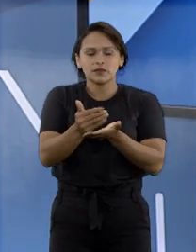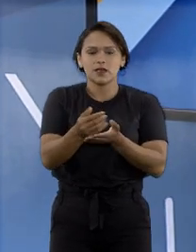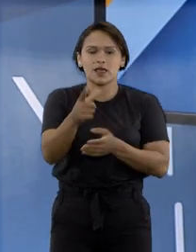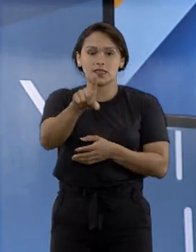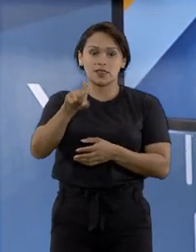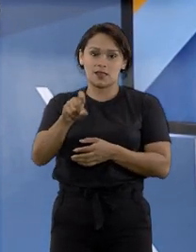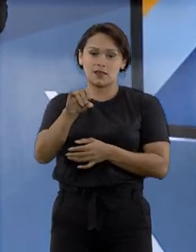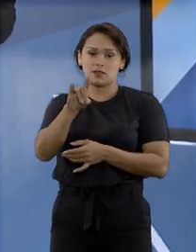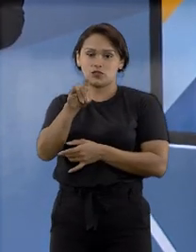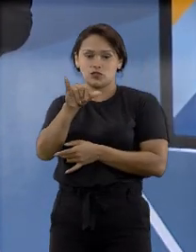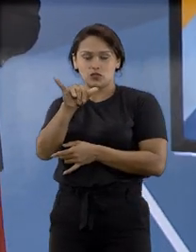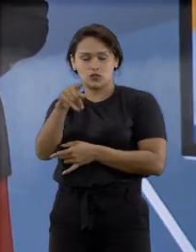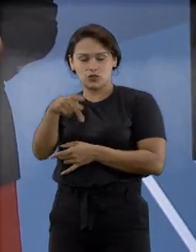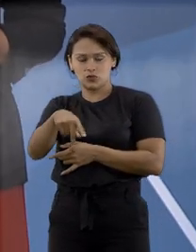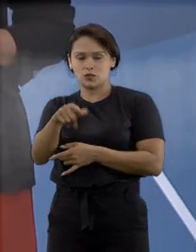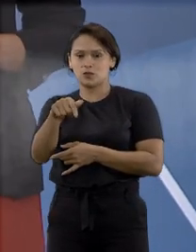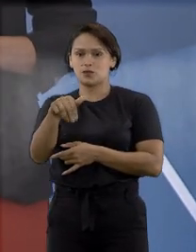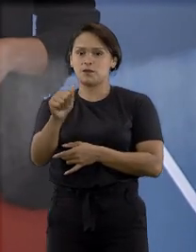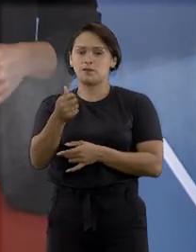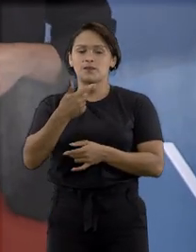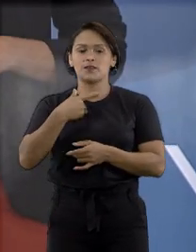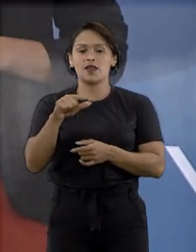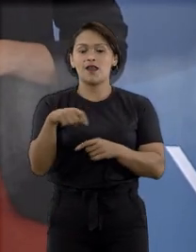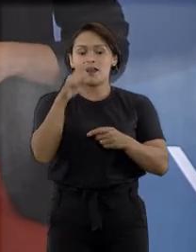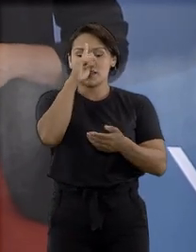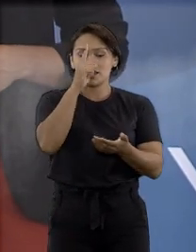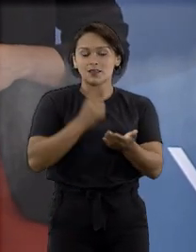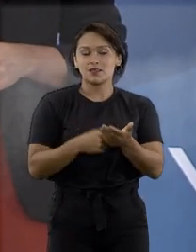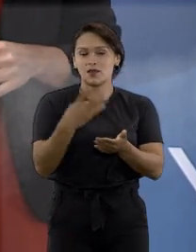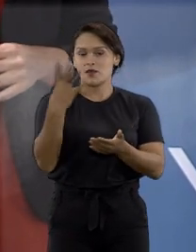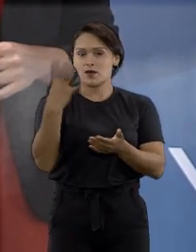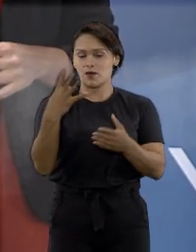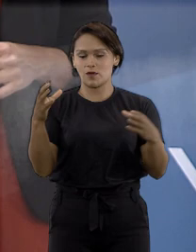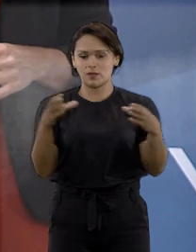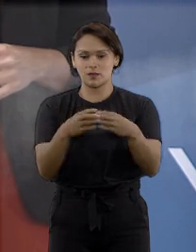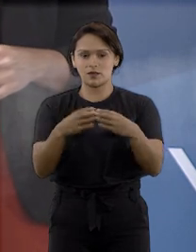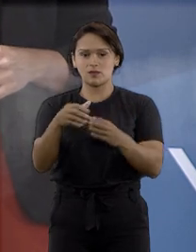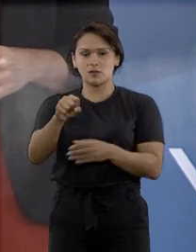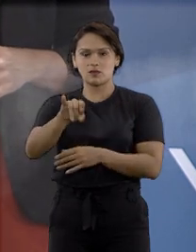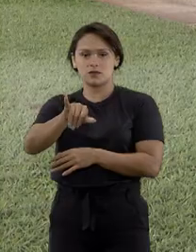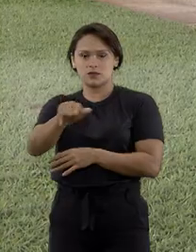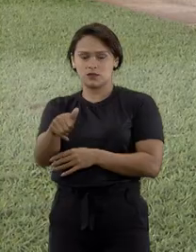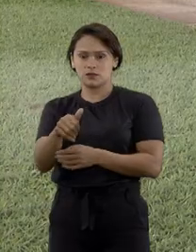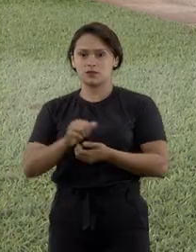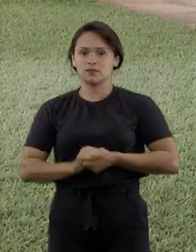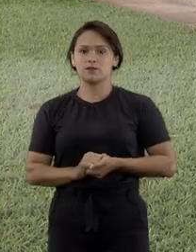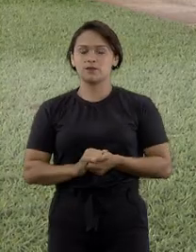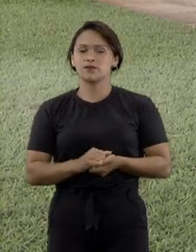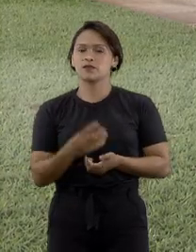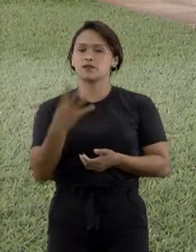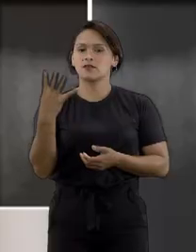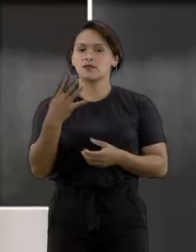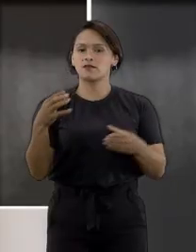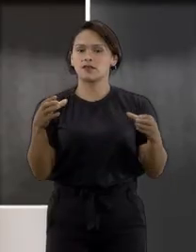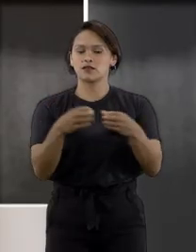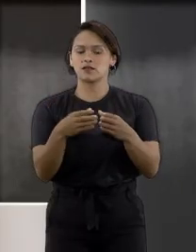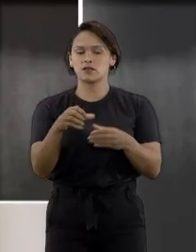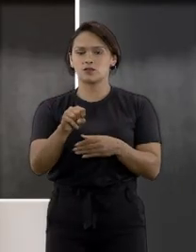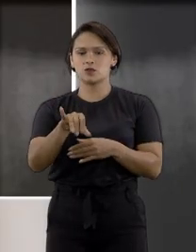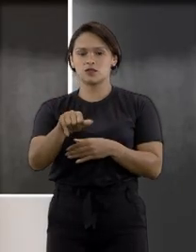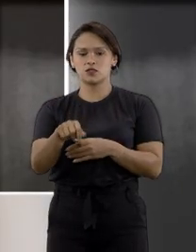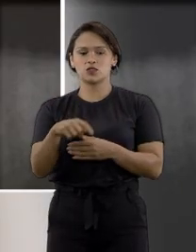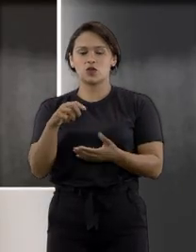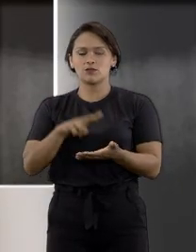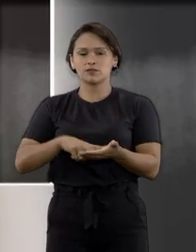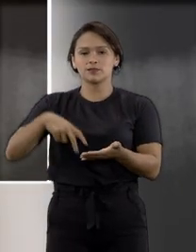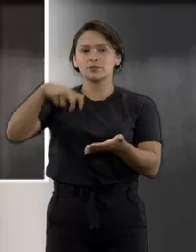-presidente Dilma Rousseff. A decisão é da quarta turma do STJ. A quarta turma do STJ condenou a